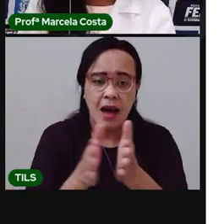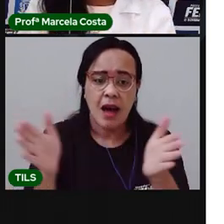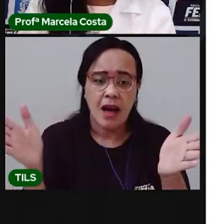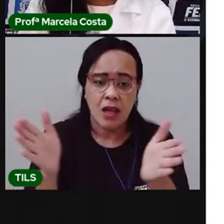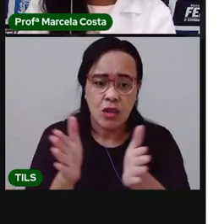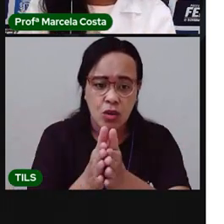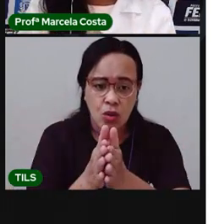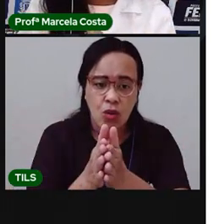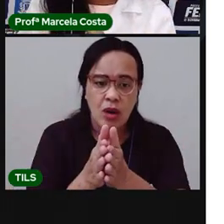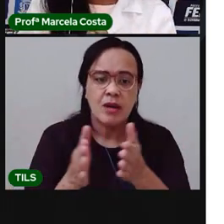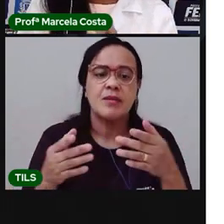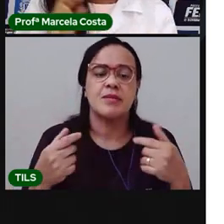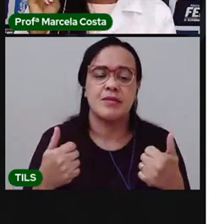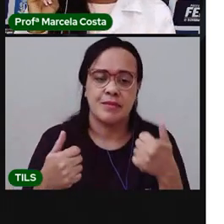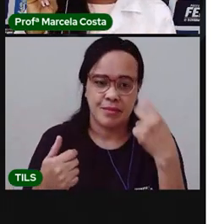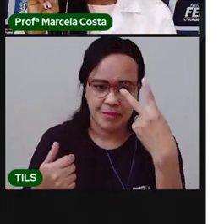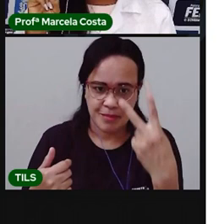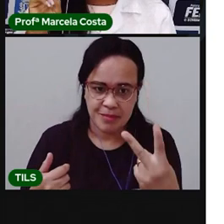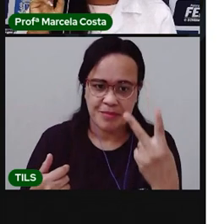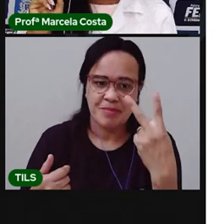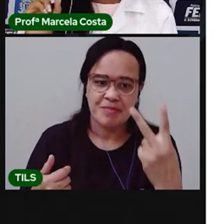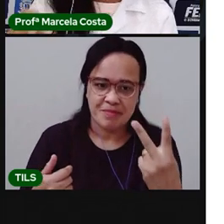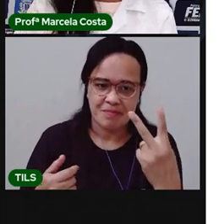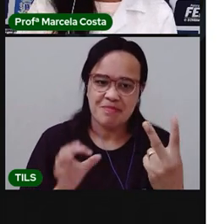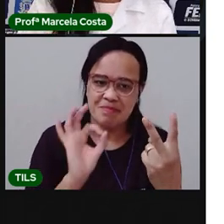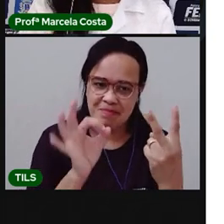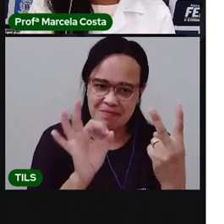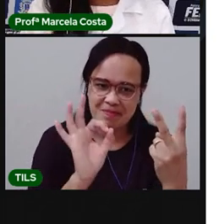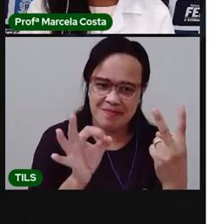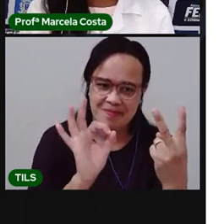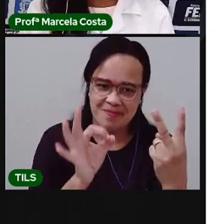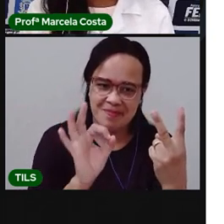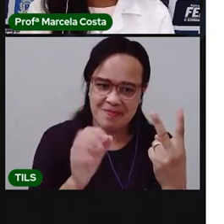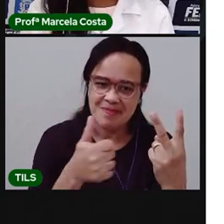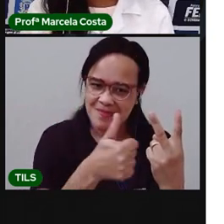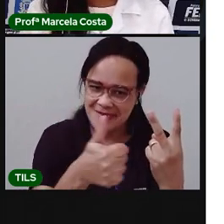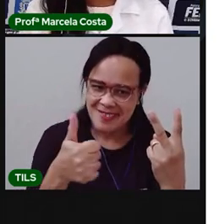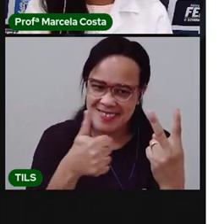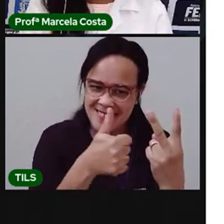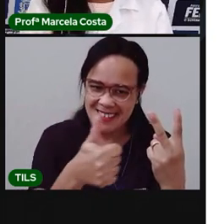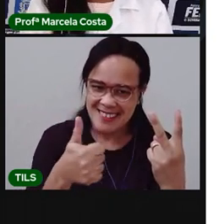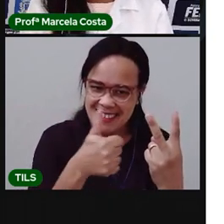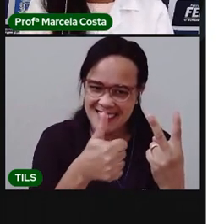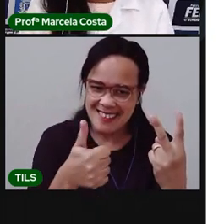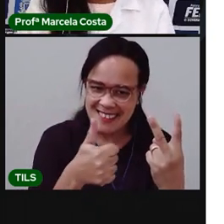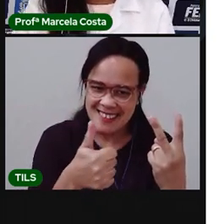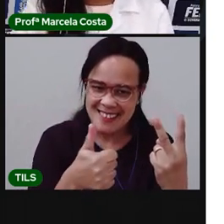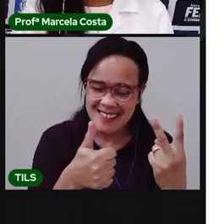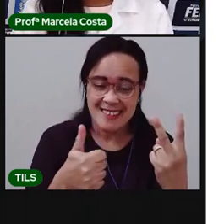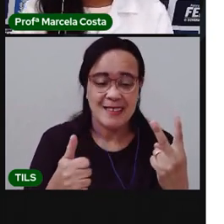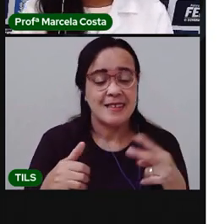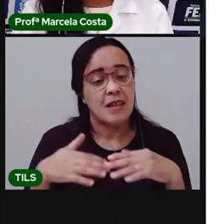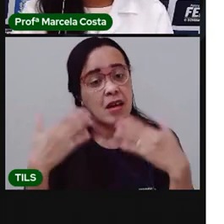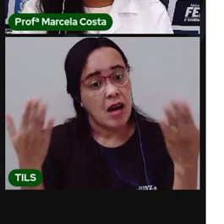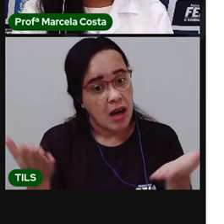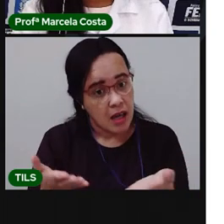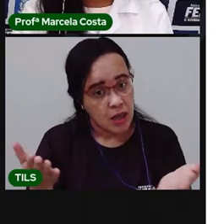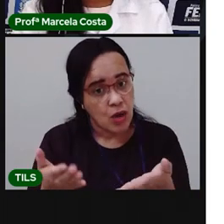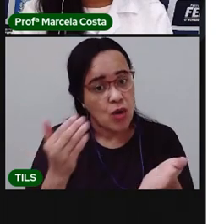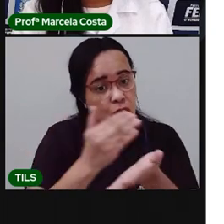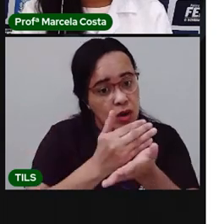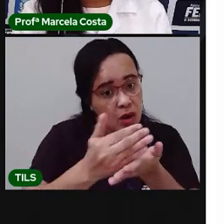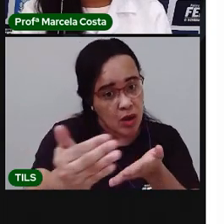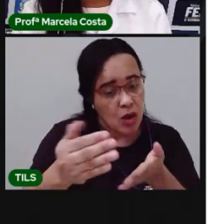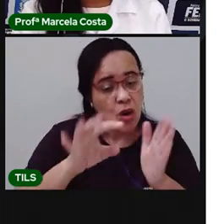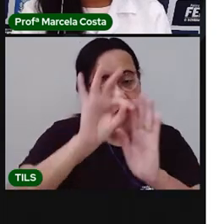Canoa. Duas vezes. Muito bem. Agora continuando o